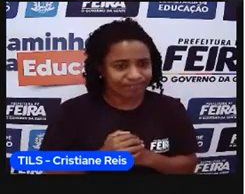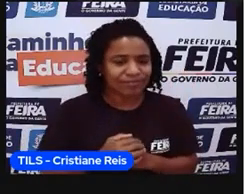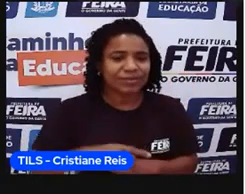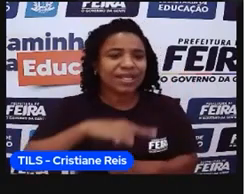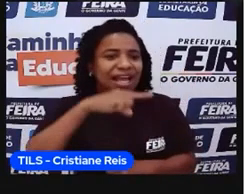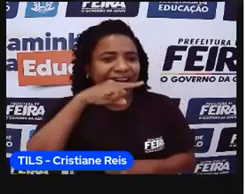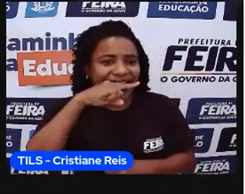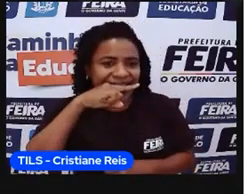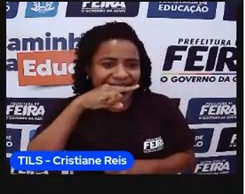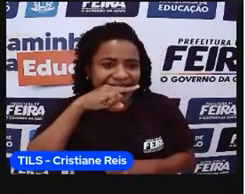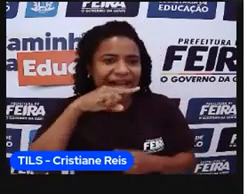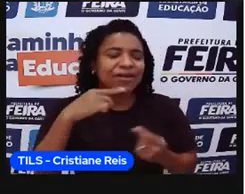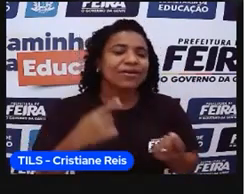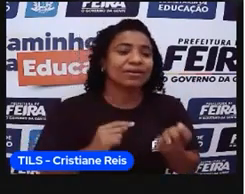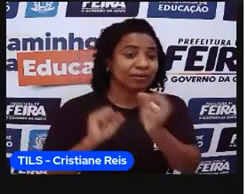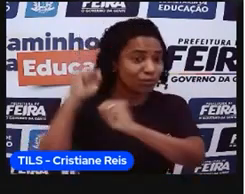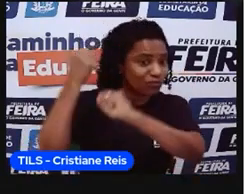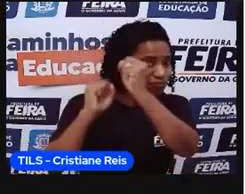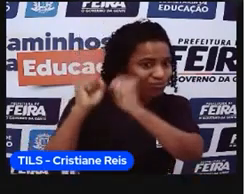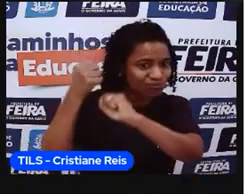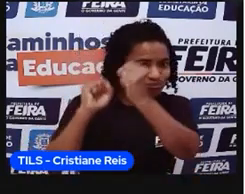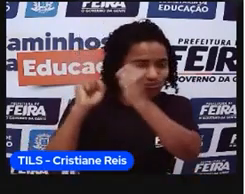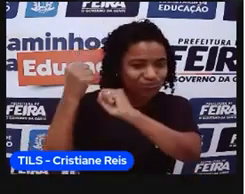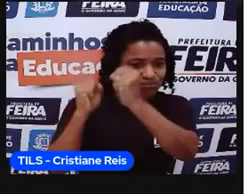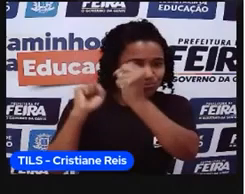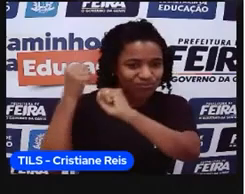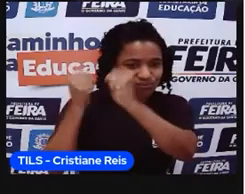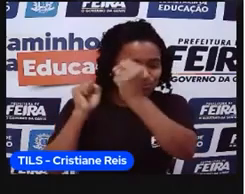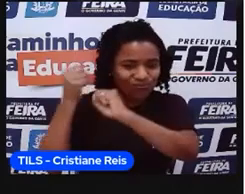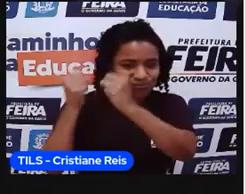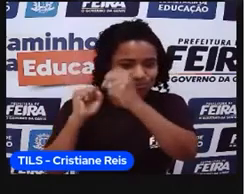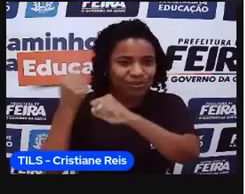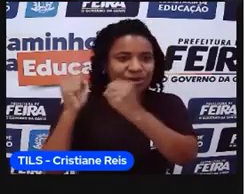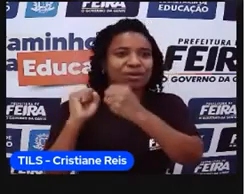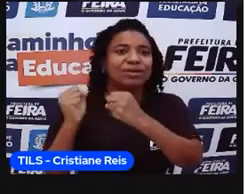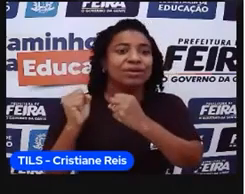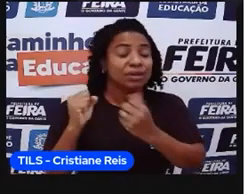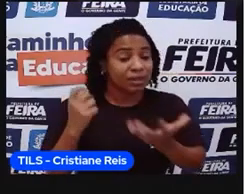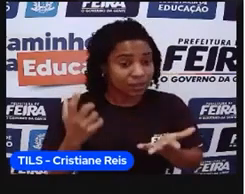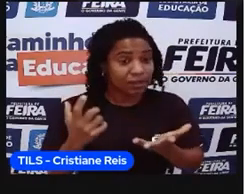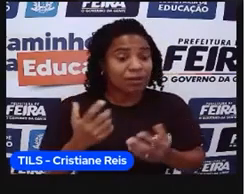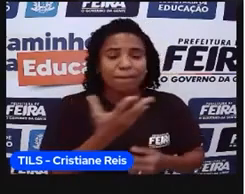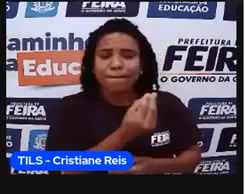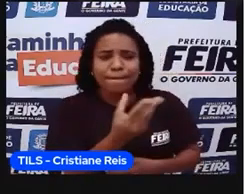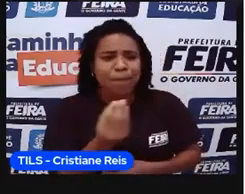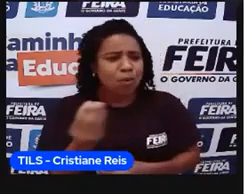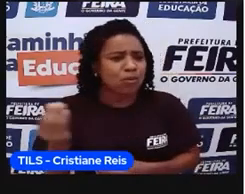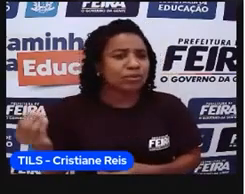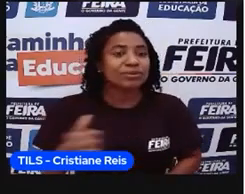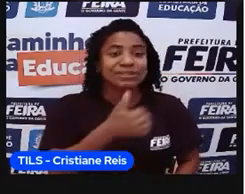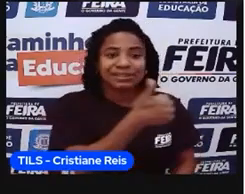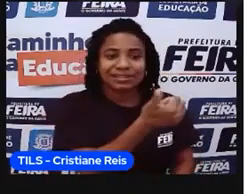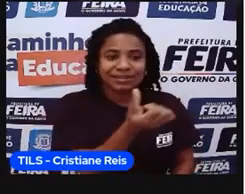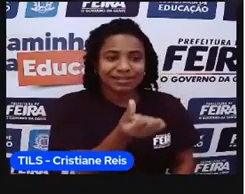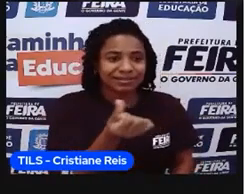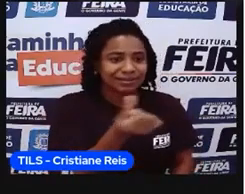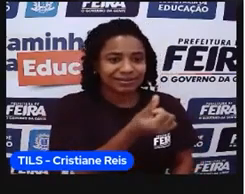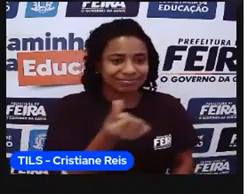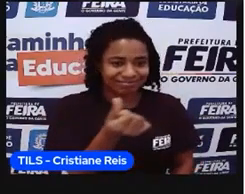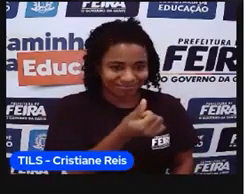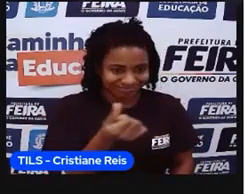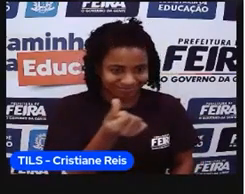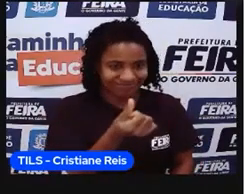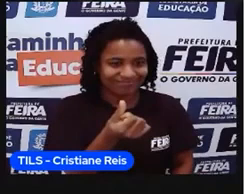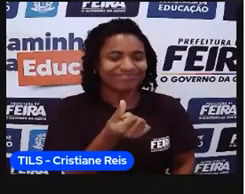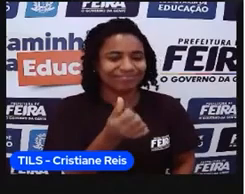Começamos a ter, né, os engenhos, foram muitos engenhos, eram cerca de 66 engenhos só aqui na região, né, do